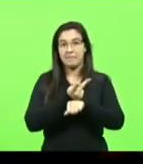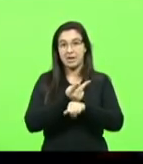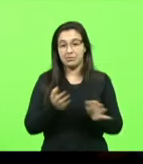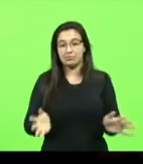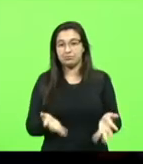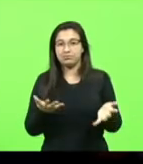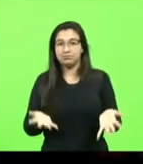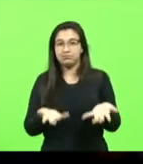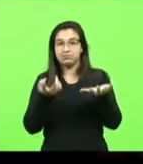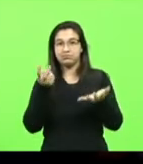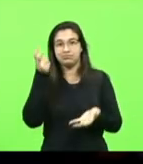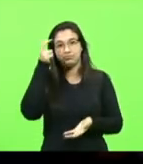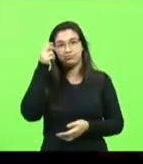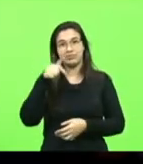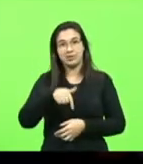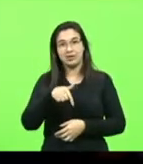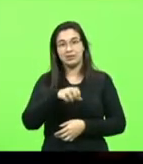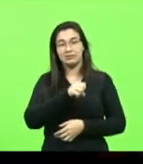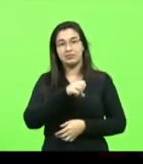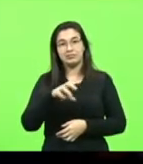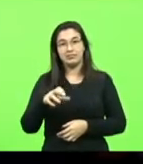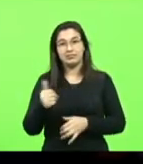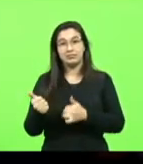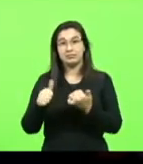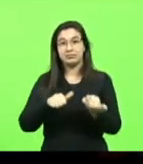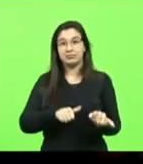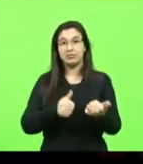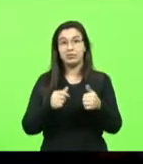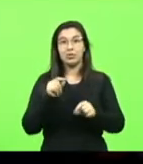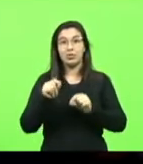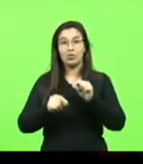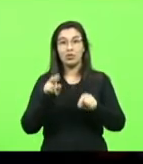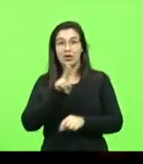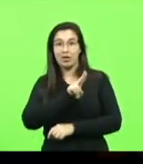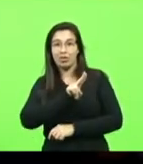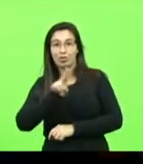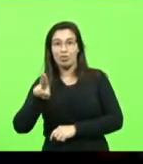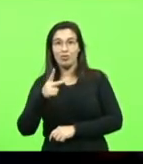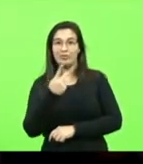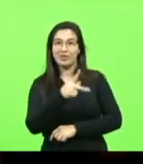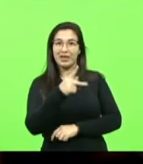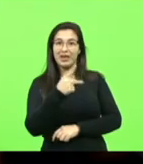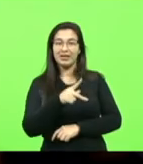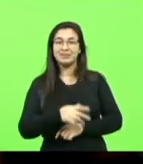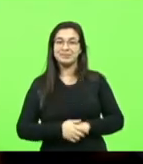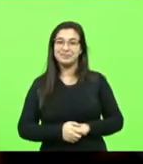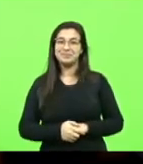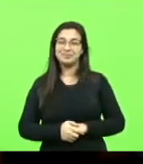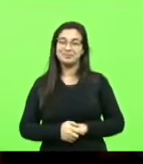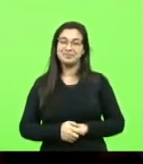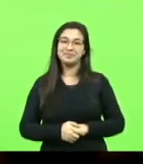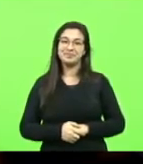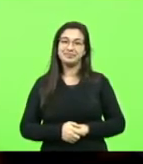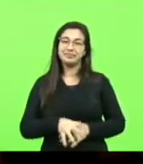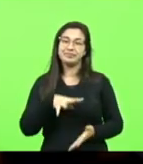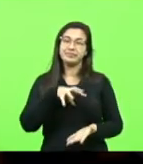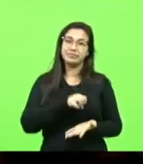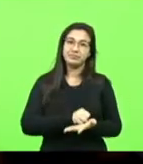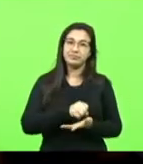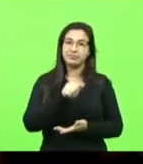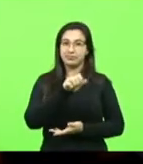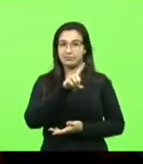em nosso estado foi batizado com o seu nome. Então é de se registrar, deputada Ada de Luca,